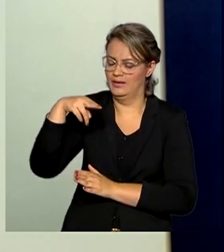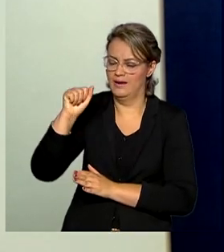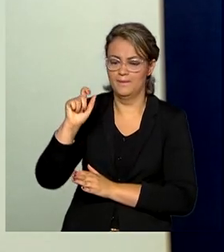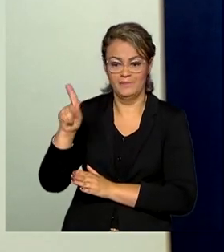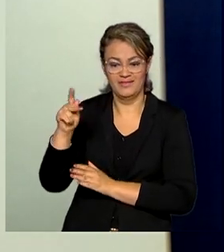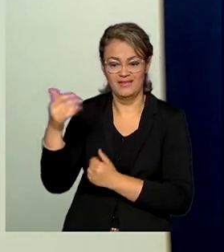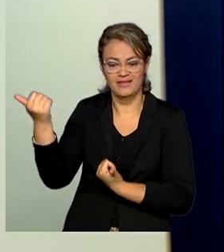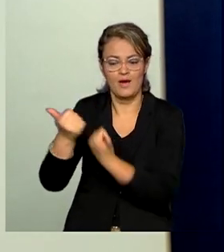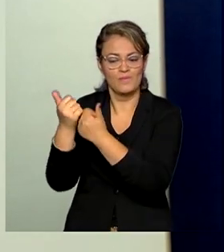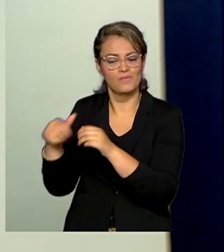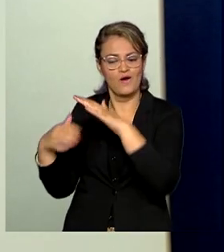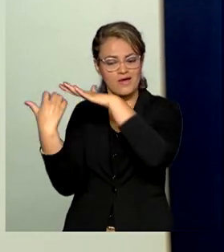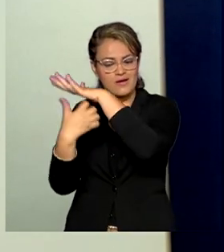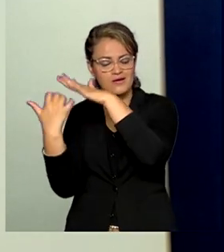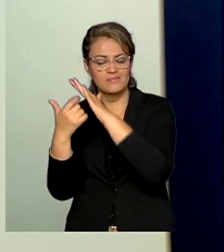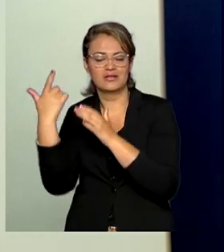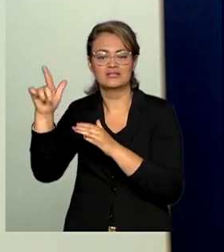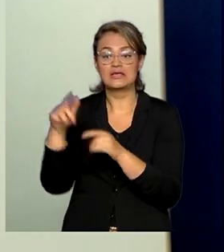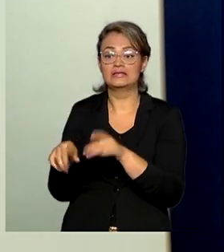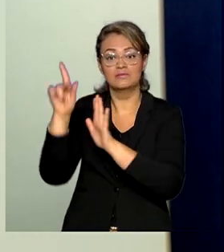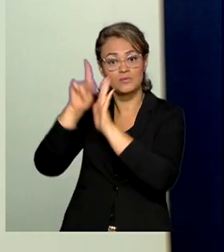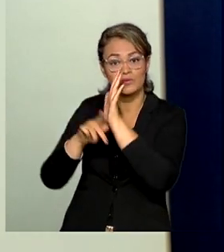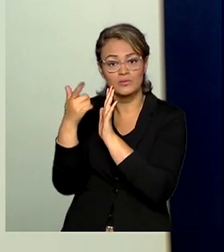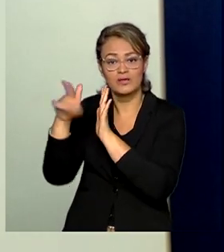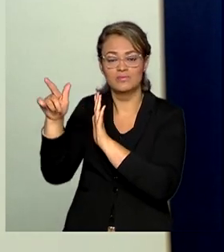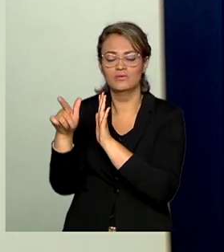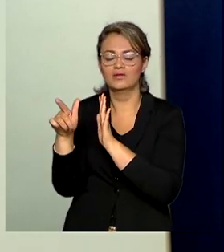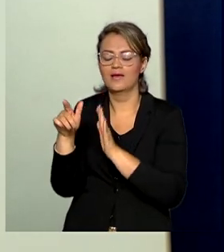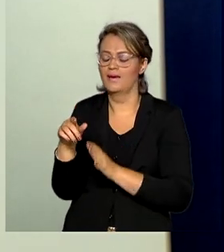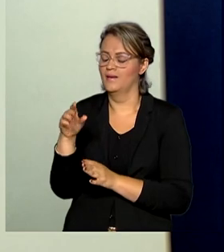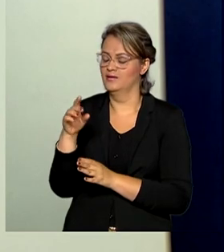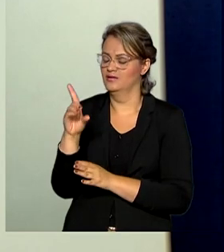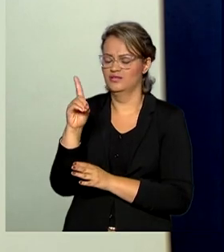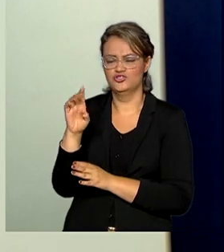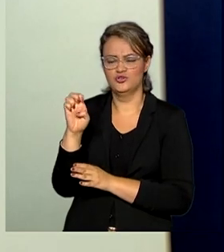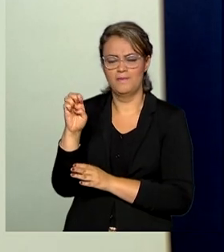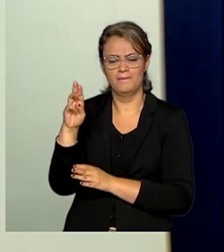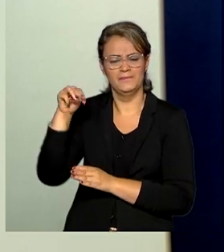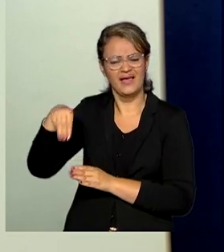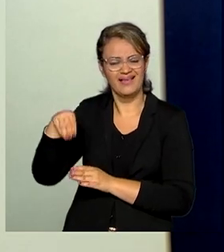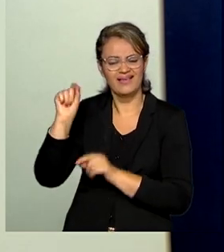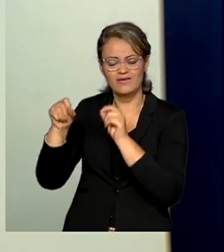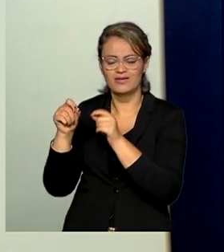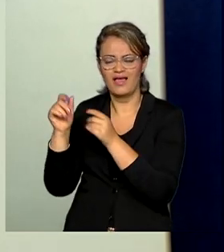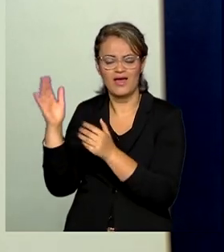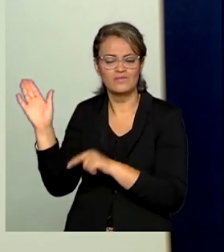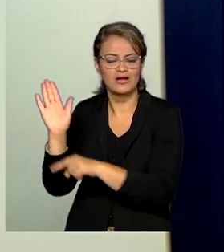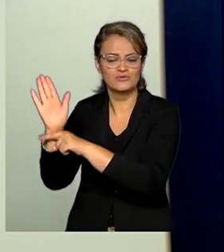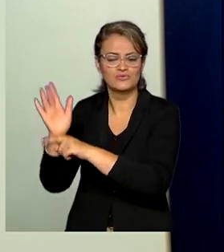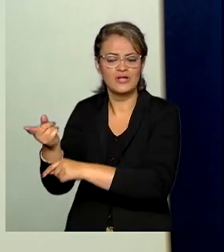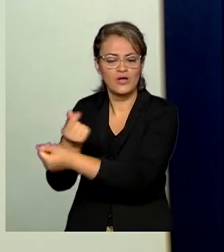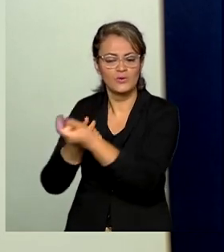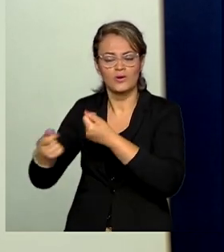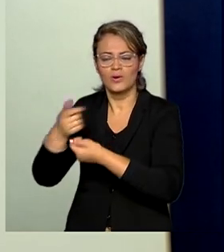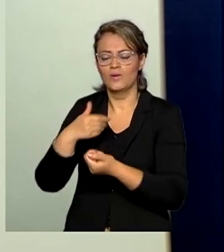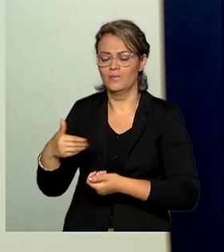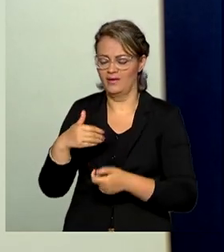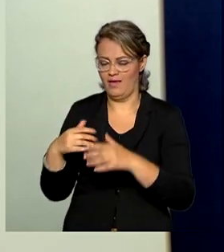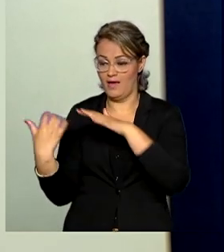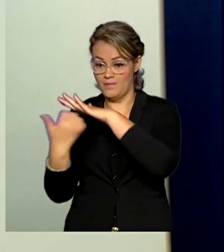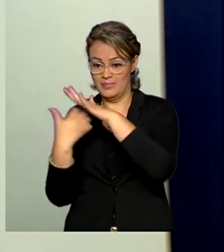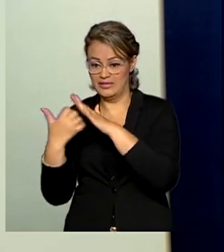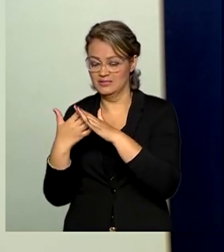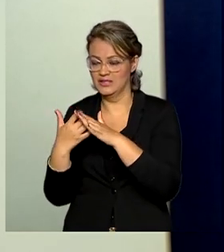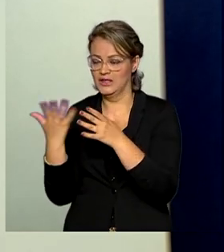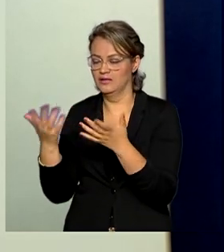Pequenas Empresas, e também ao programa chamado de BEM, que é justamente o benefício econômico daquelas empresas que se comprometem